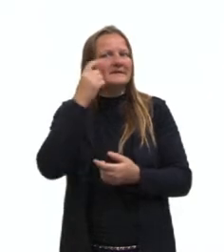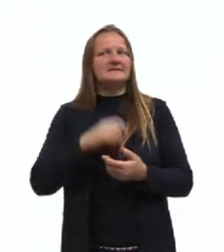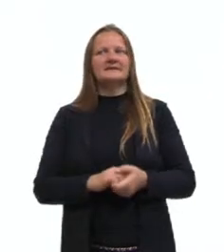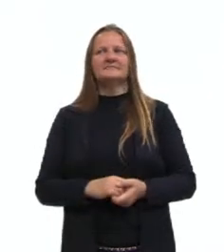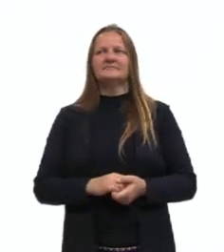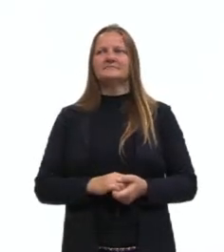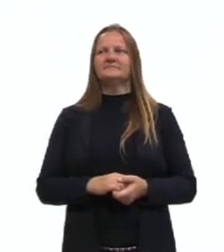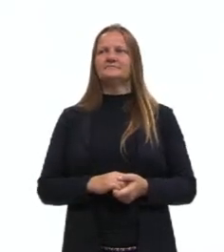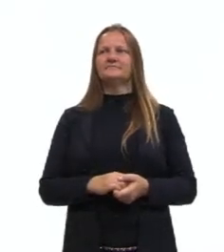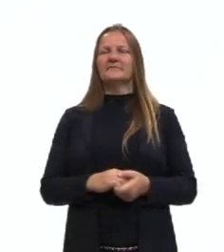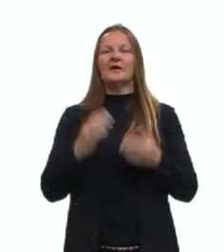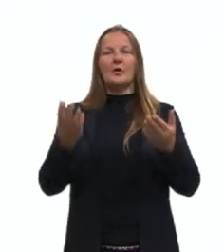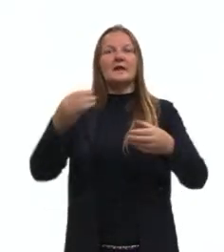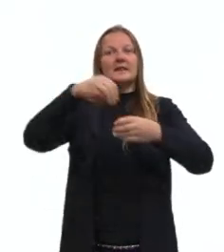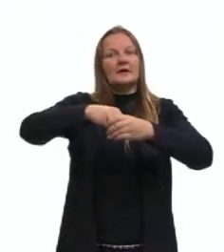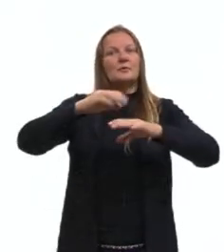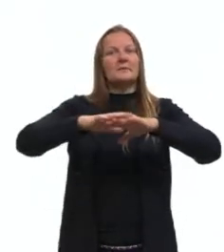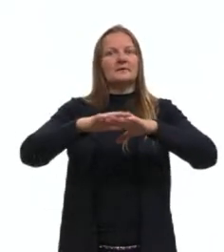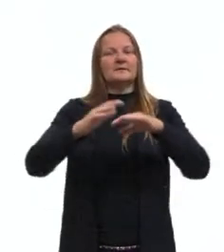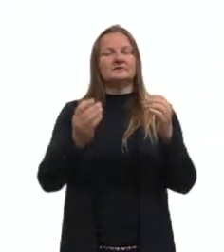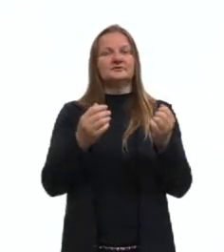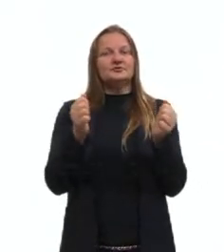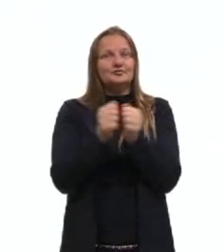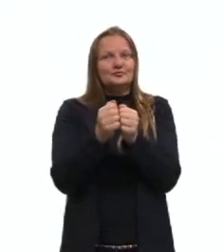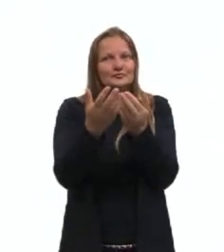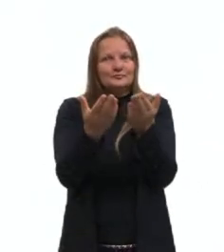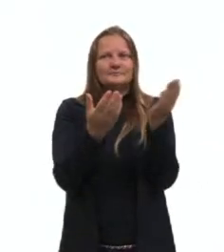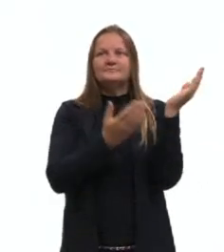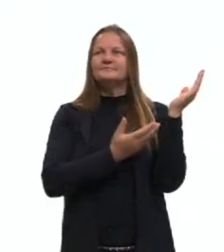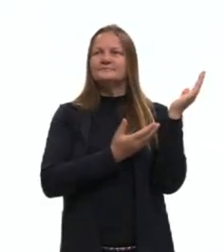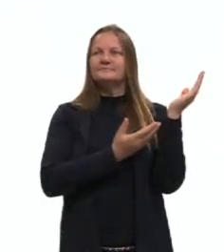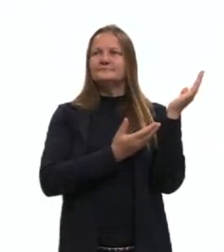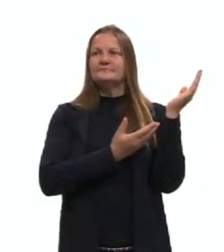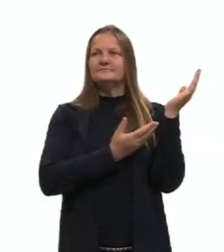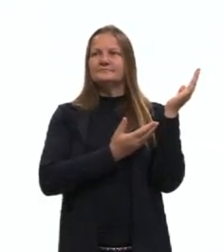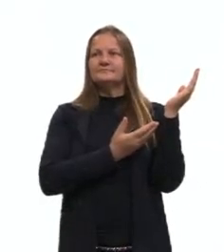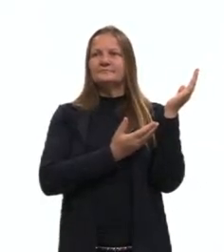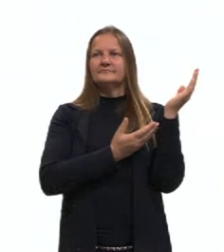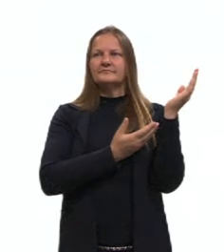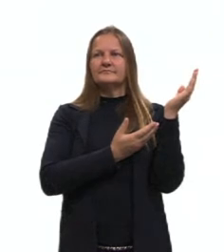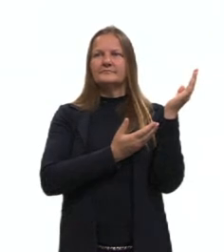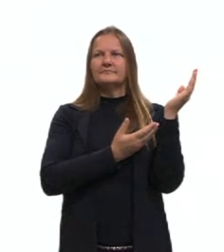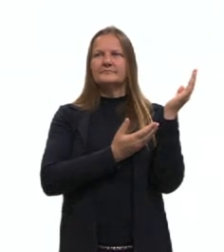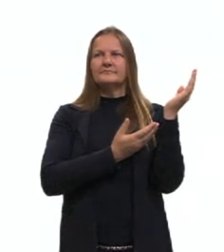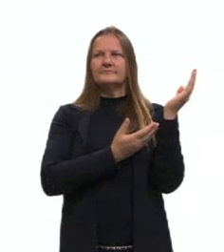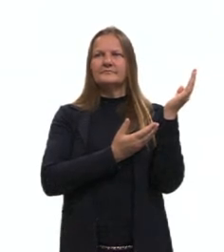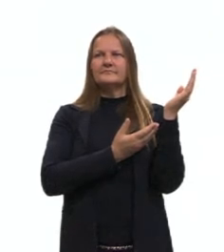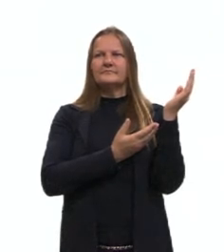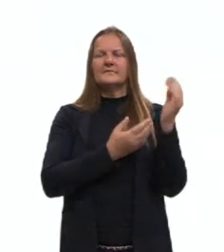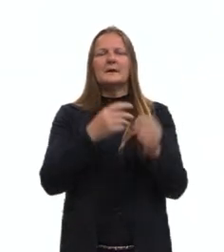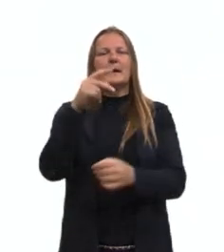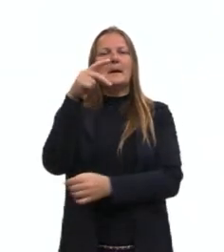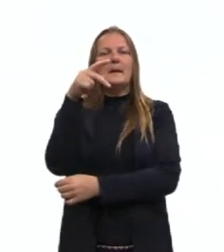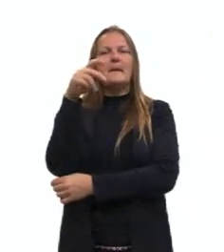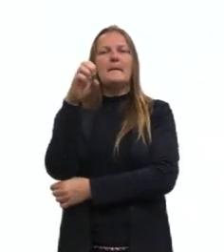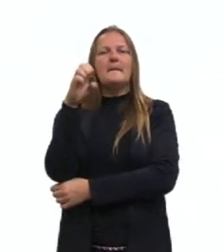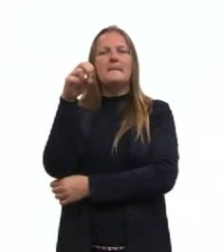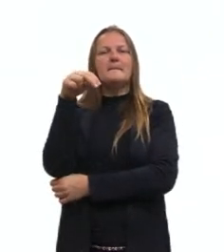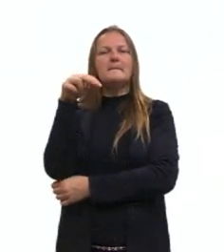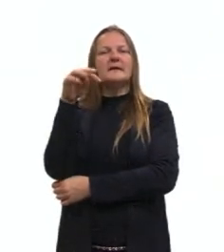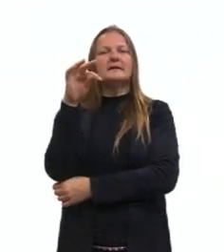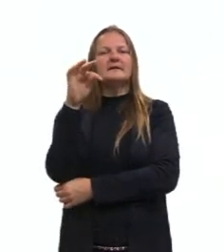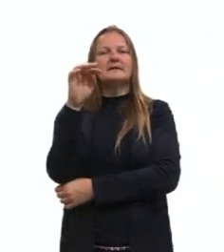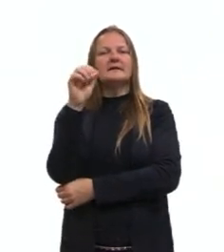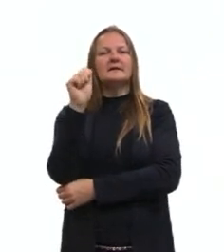que nós vamos analisar juntos. Então, nós temos aqui a primeira proposição. Um pentágono possui